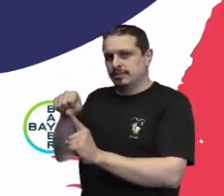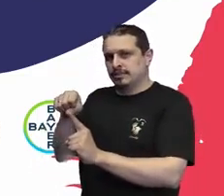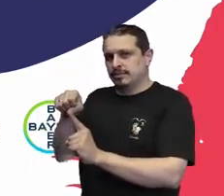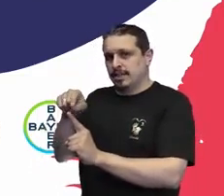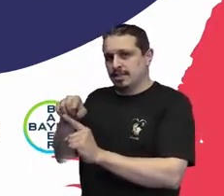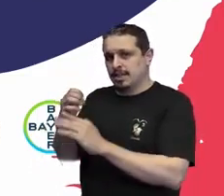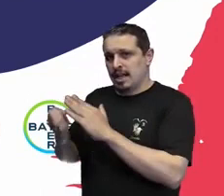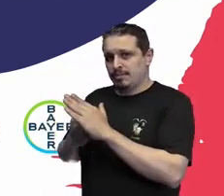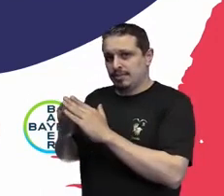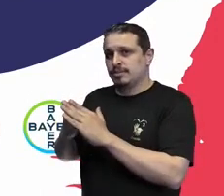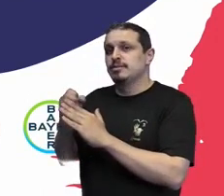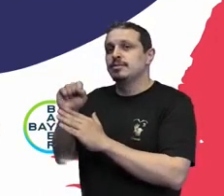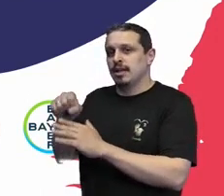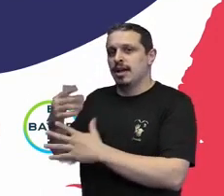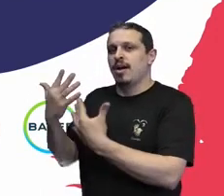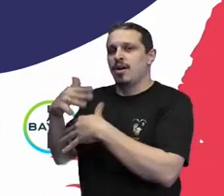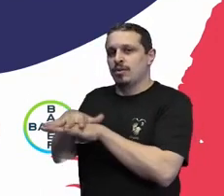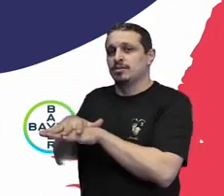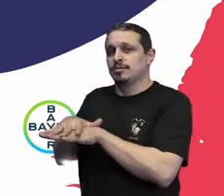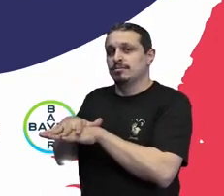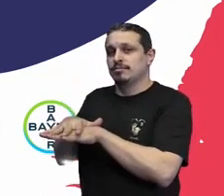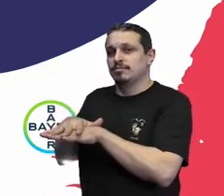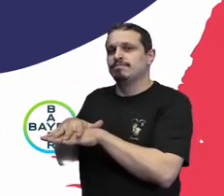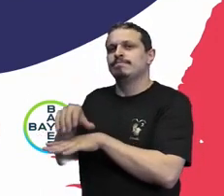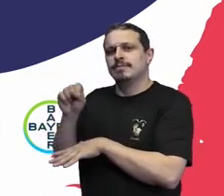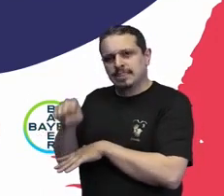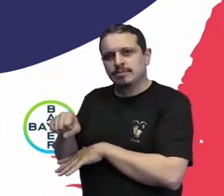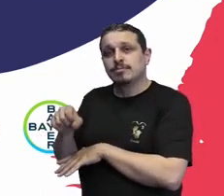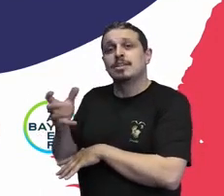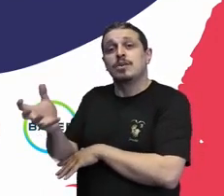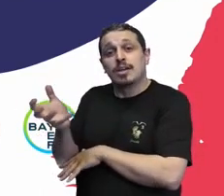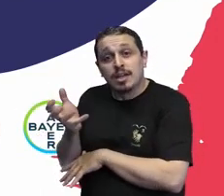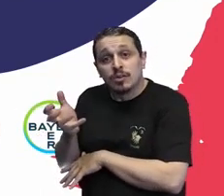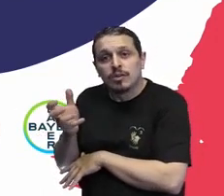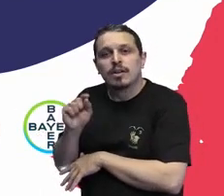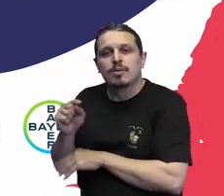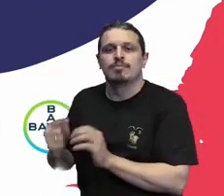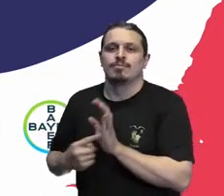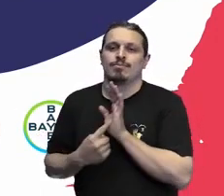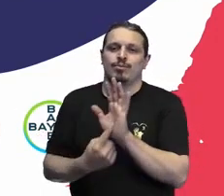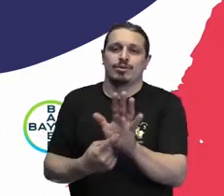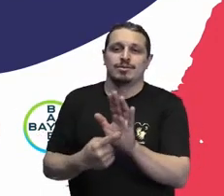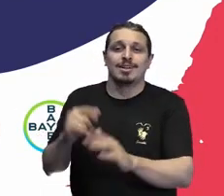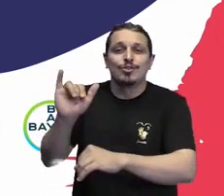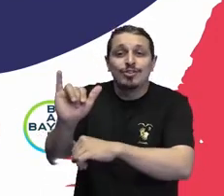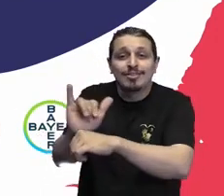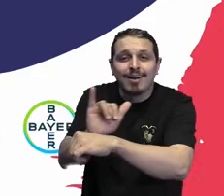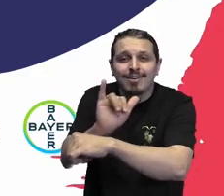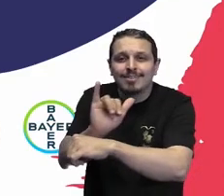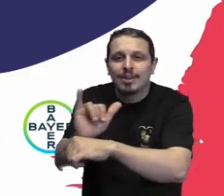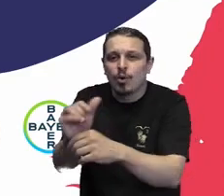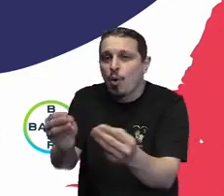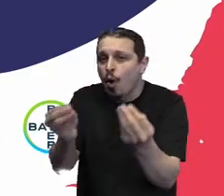uma representação da diversidade. Então, eu preciso criar mecanismos para que aquela empresa